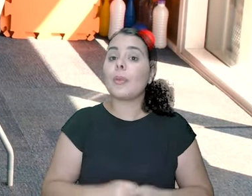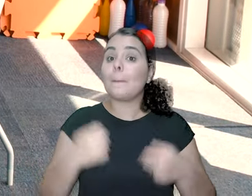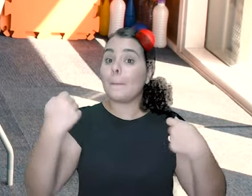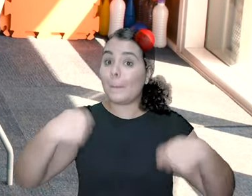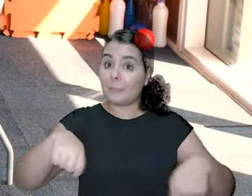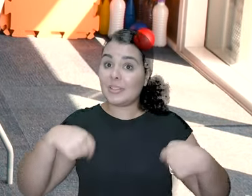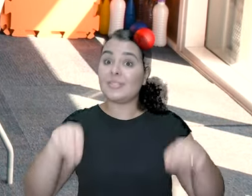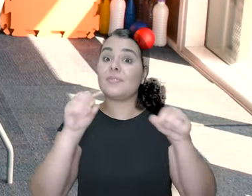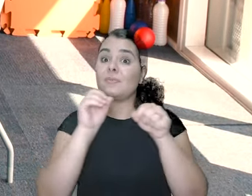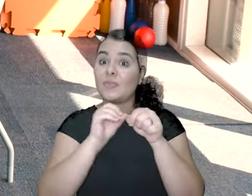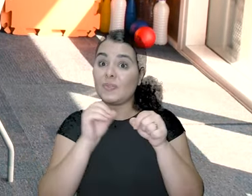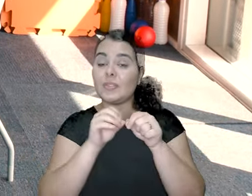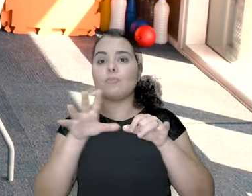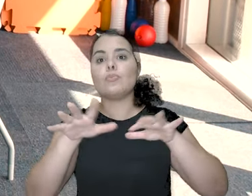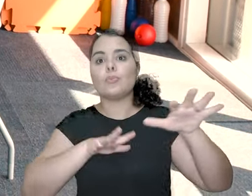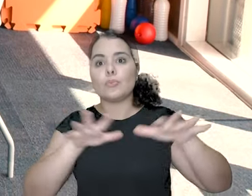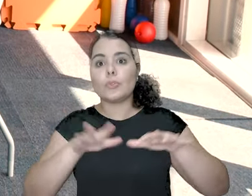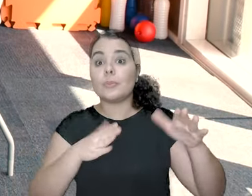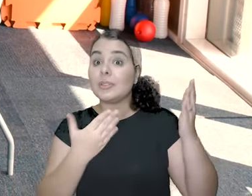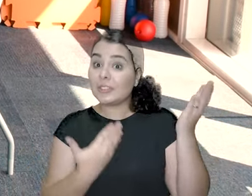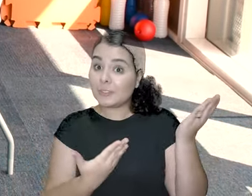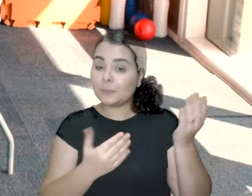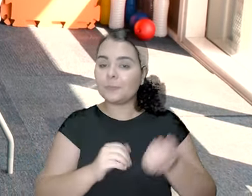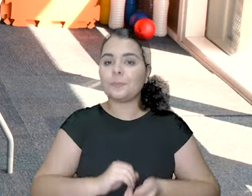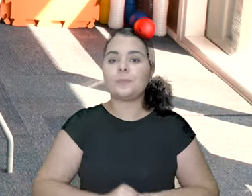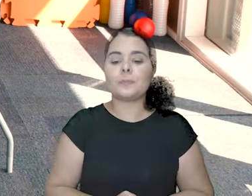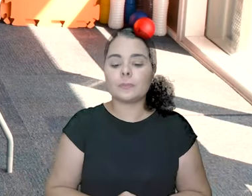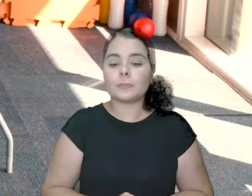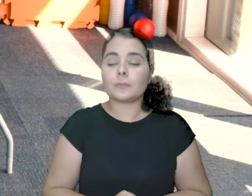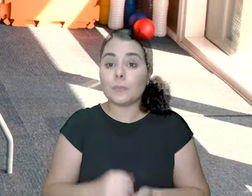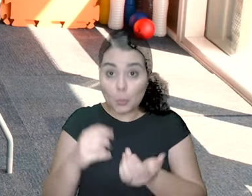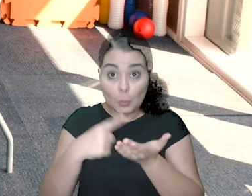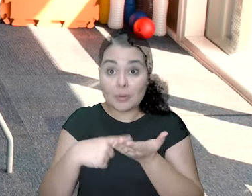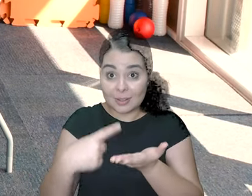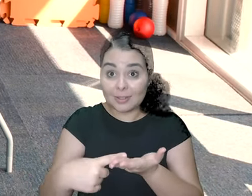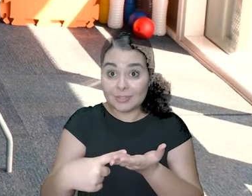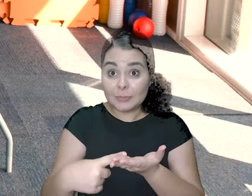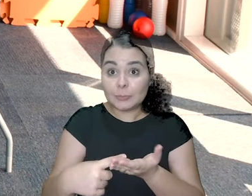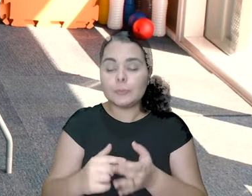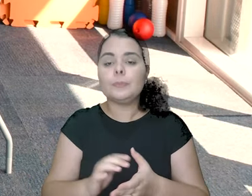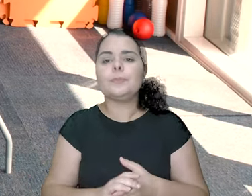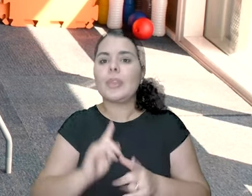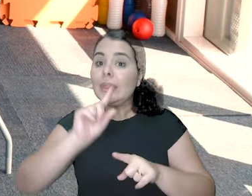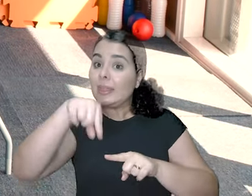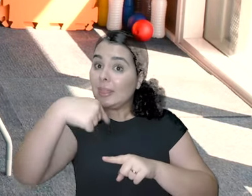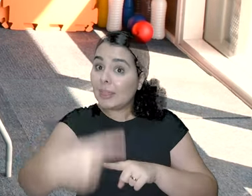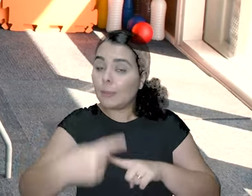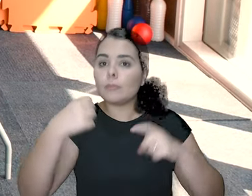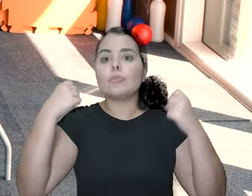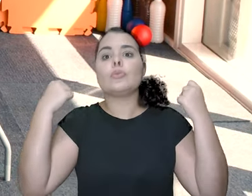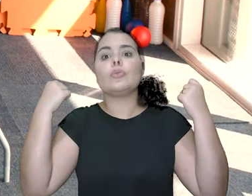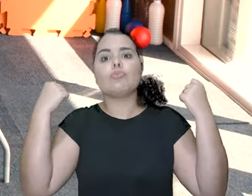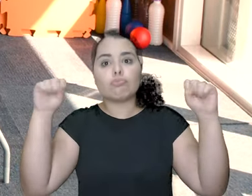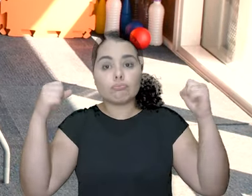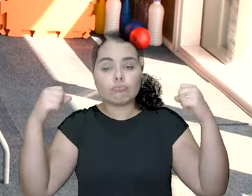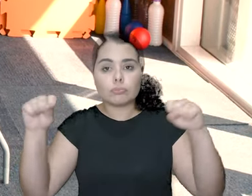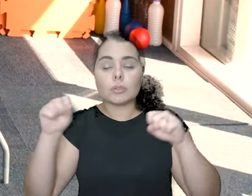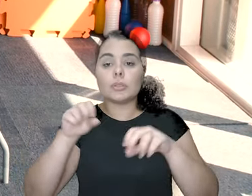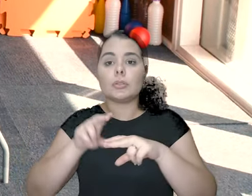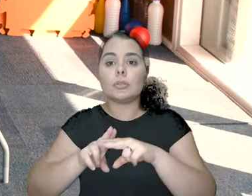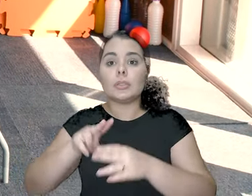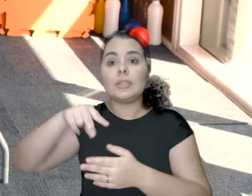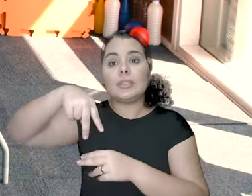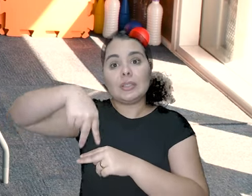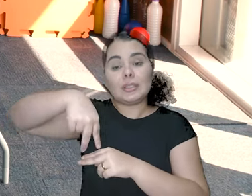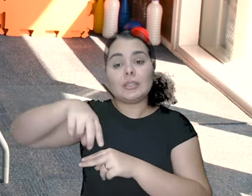que você tem que elevar o joelho, inclinar o tronco, o corpo à frente e solte os ombros. Combinado? O segundo exercício